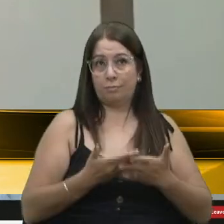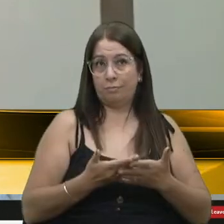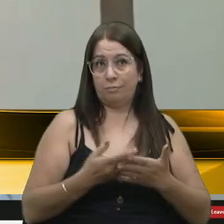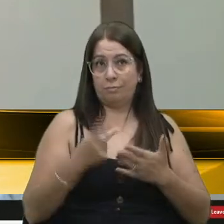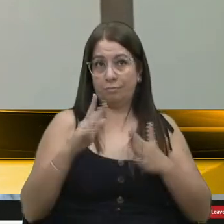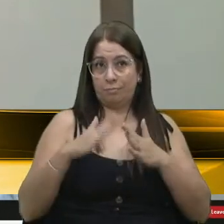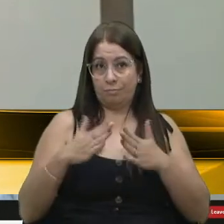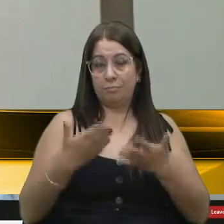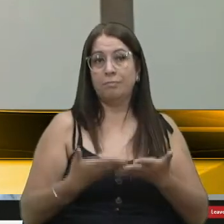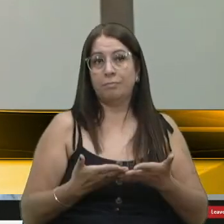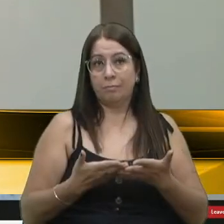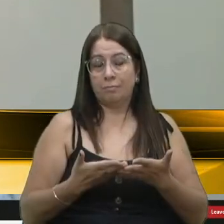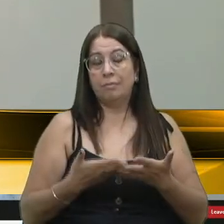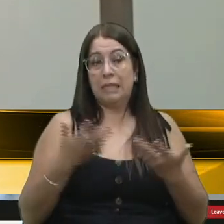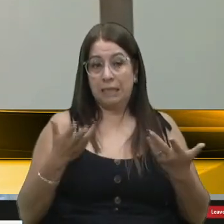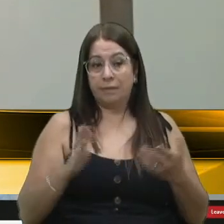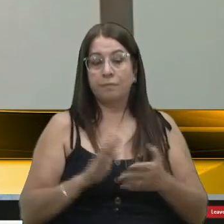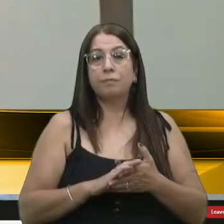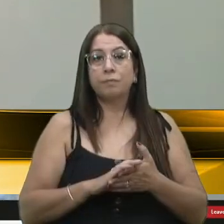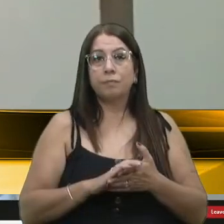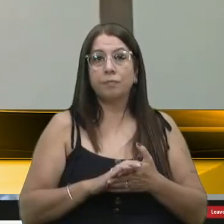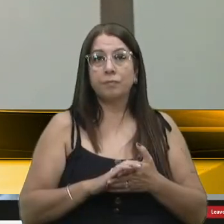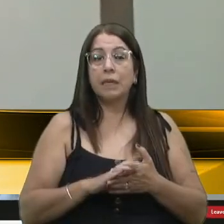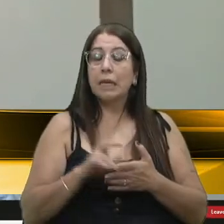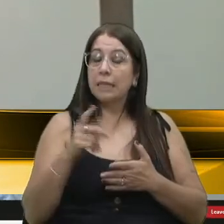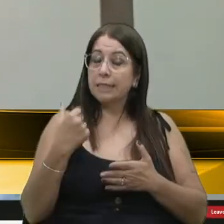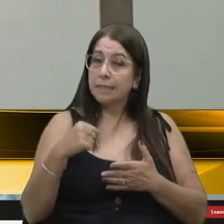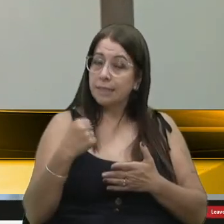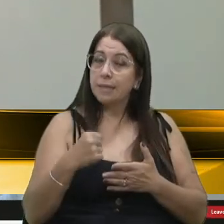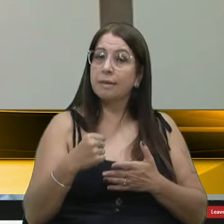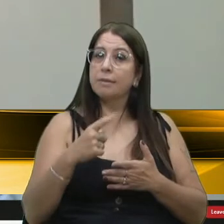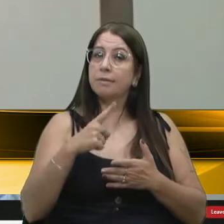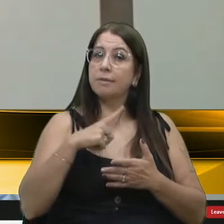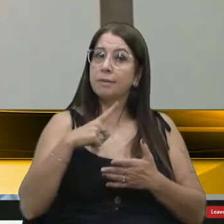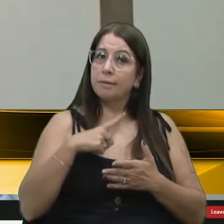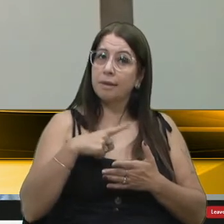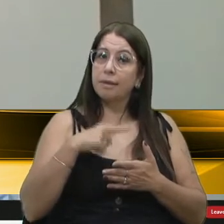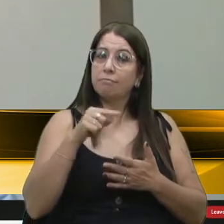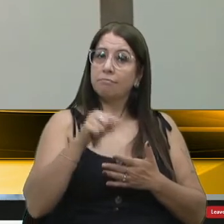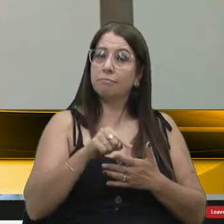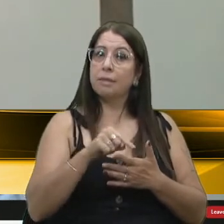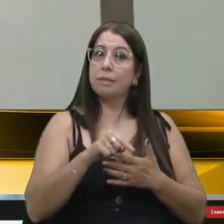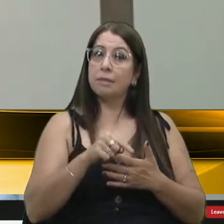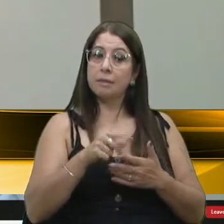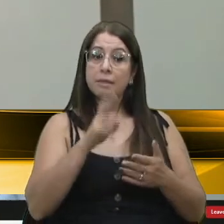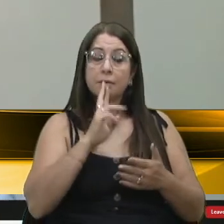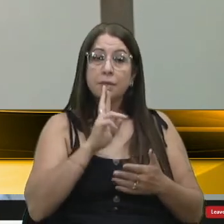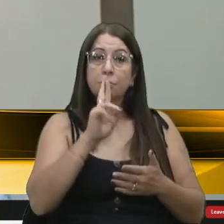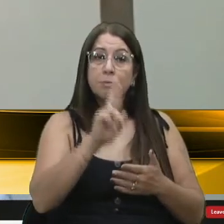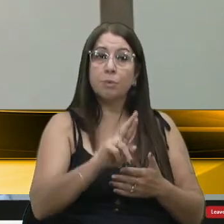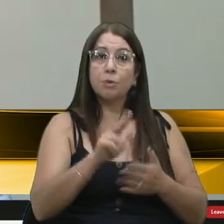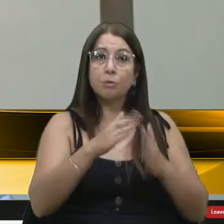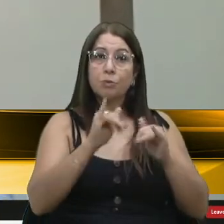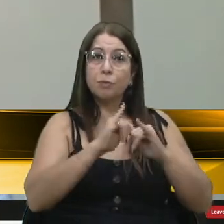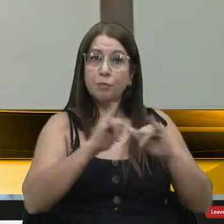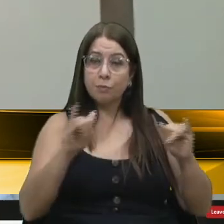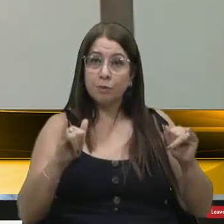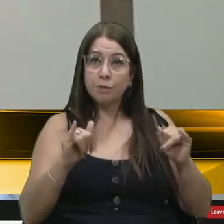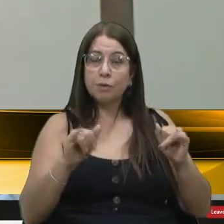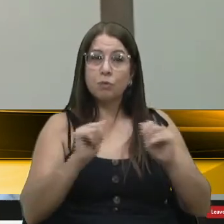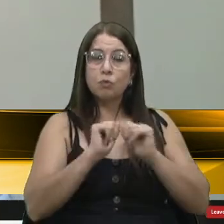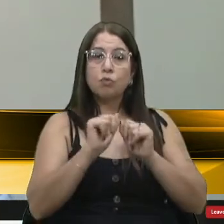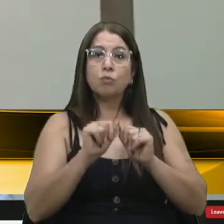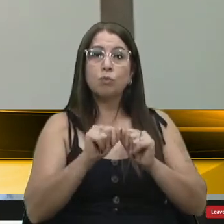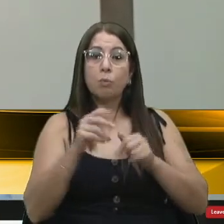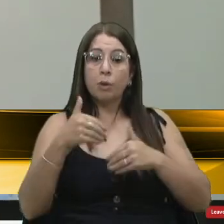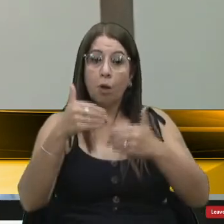casas. Então, é necessário que exista nessa resposta pedindo informações como estão os